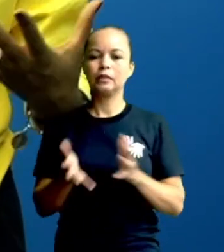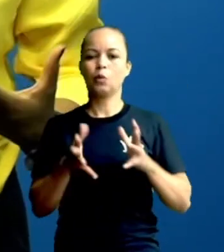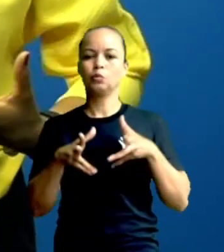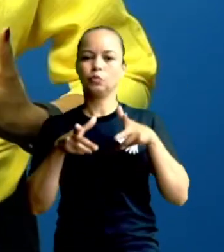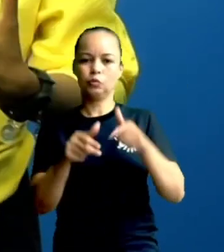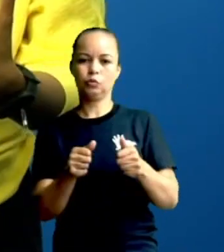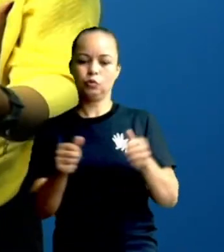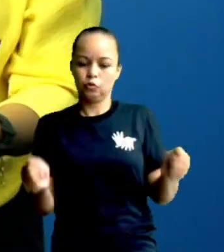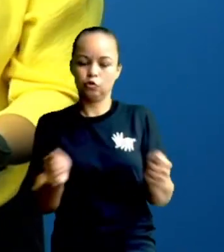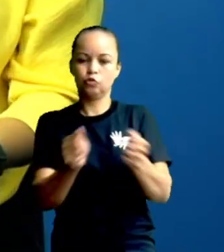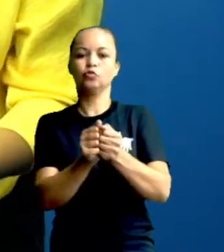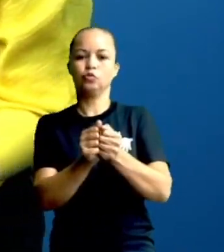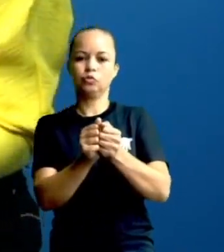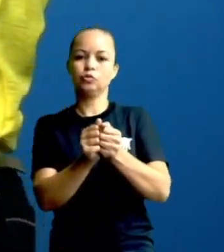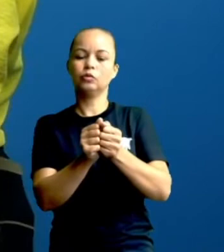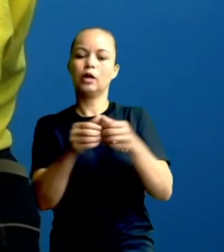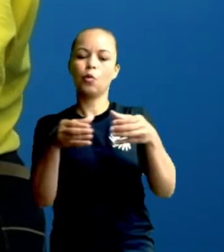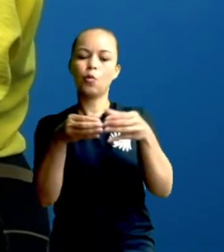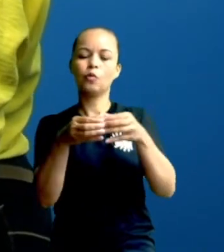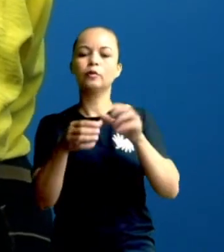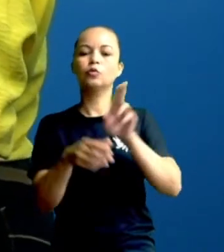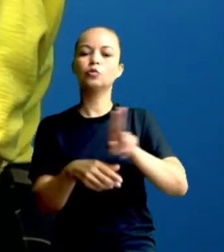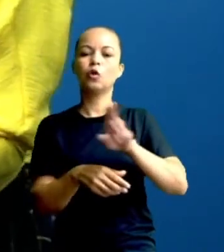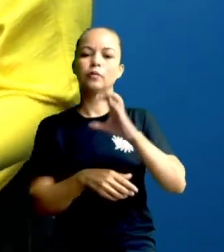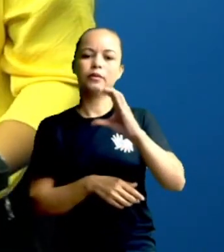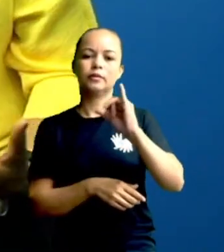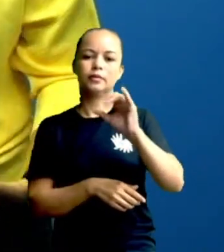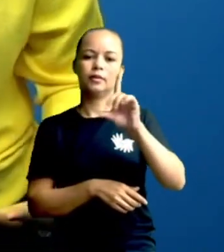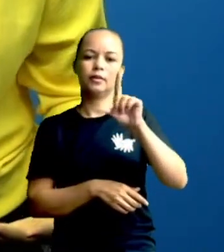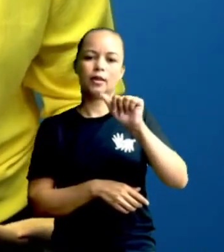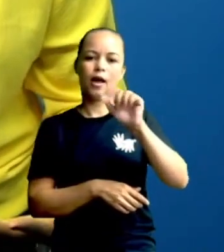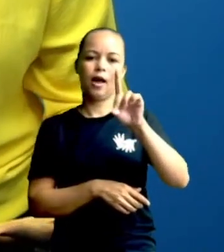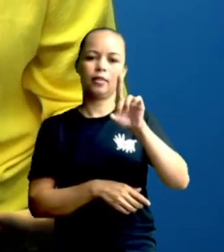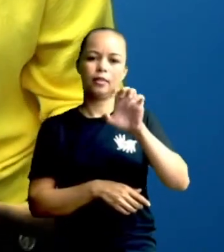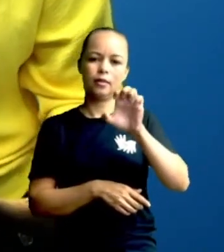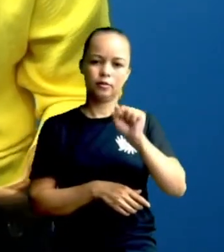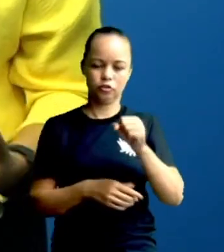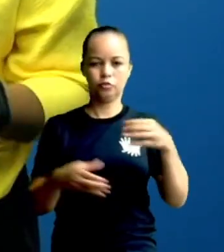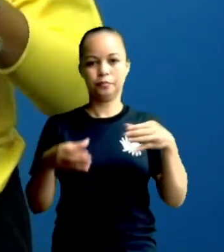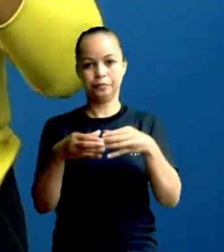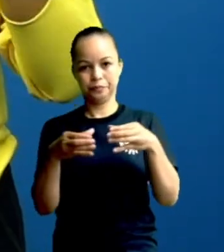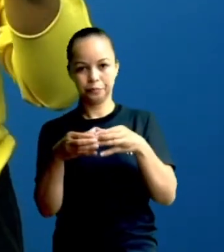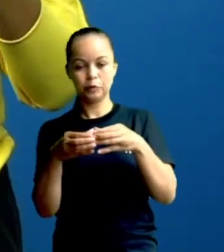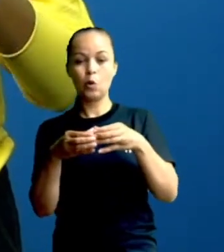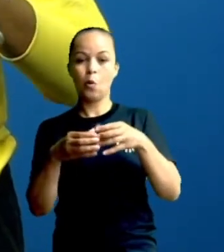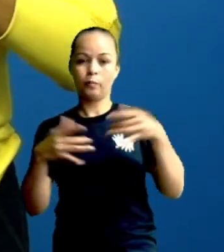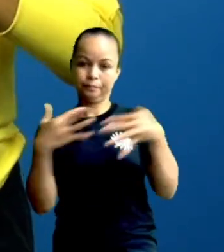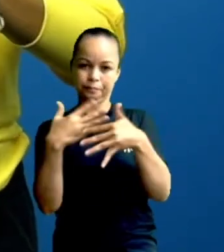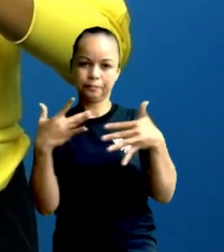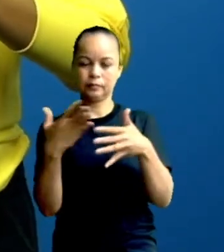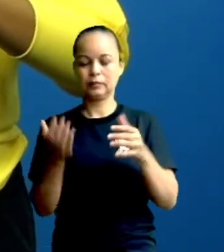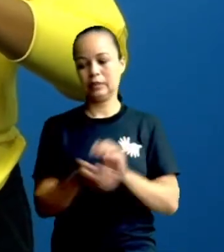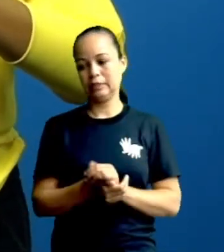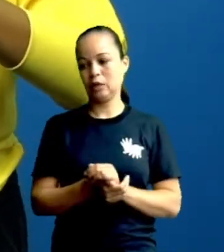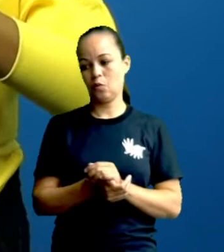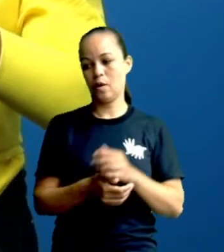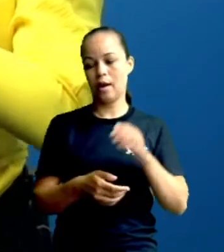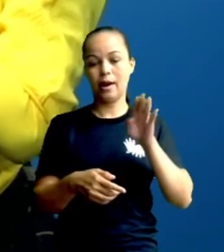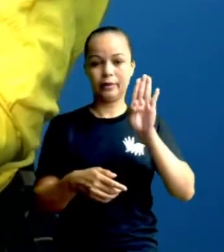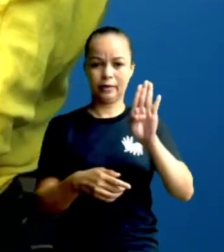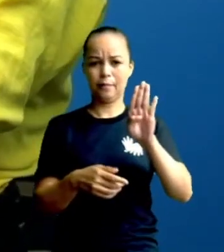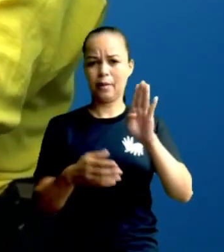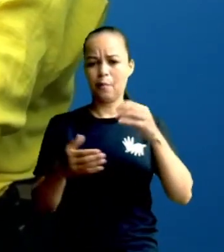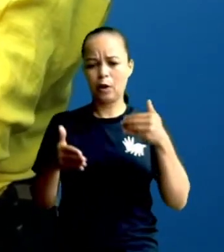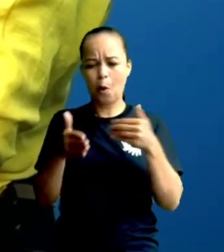junto a gente chama de cidades. Não é a letra B porque não é um pedaço da cidade. Por essa frasezinha aí, a gente já descarta essa